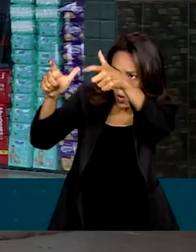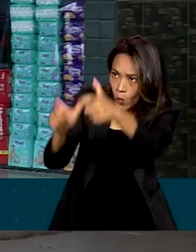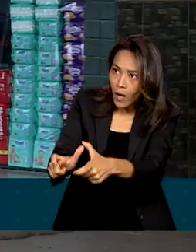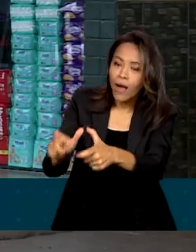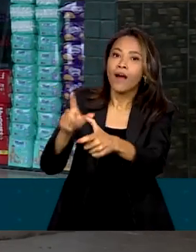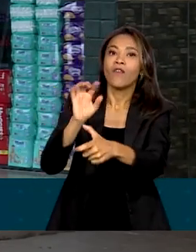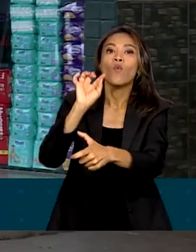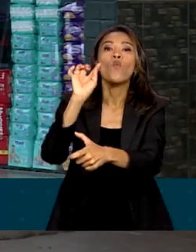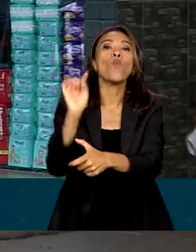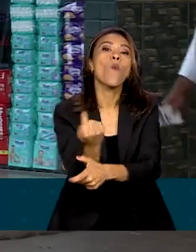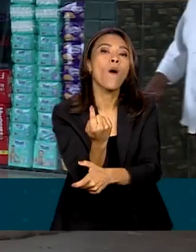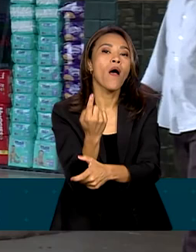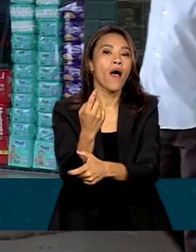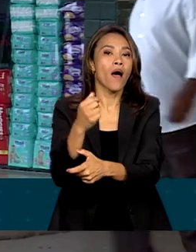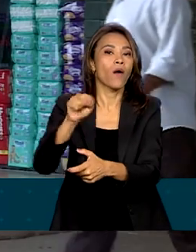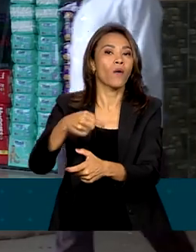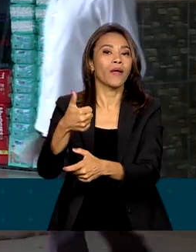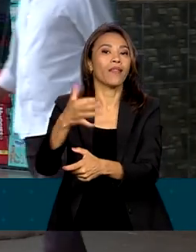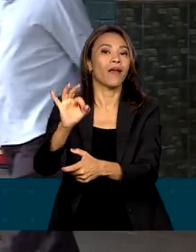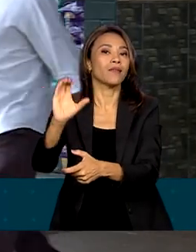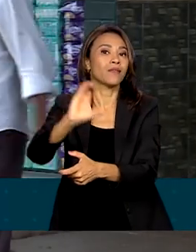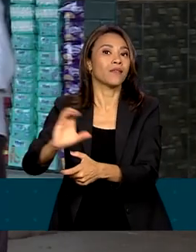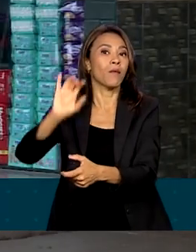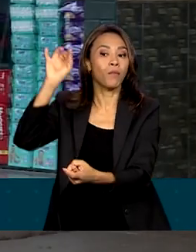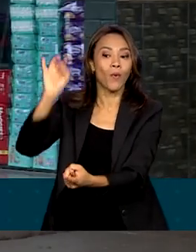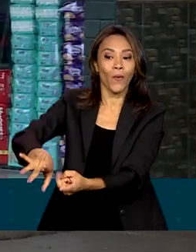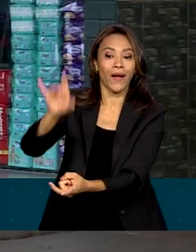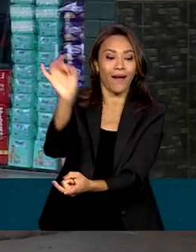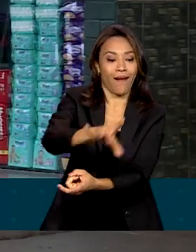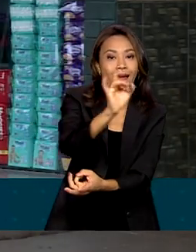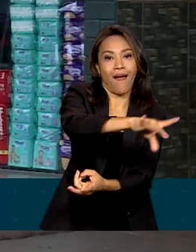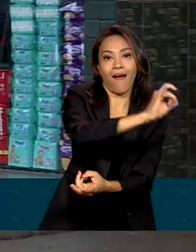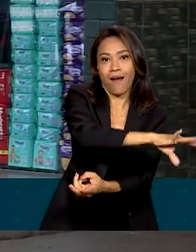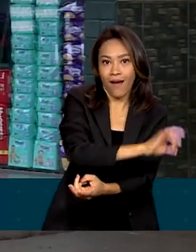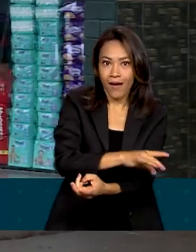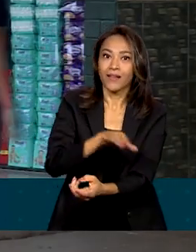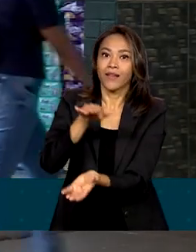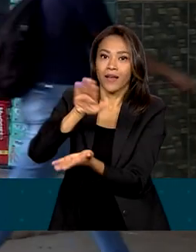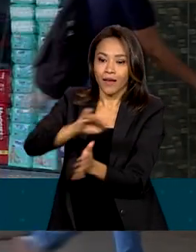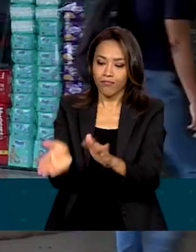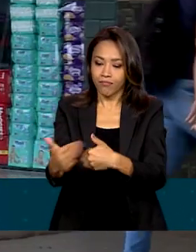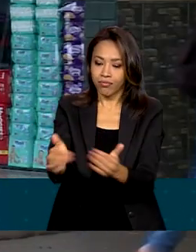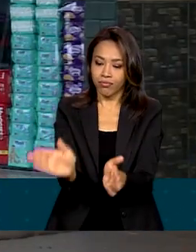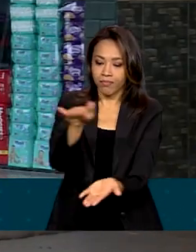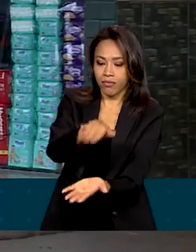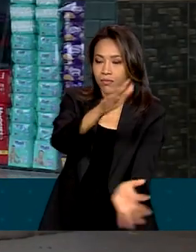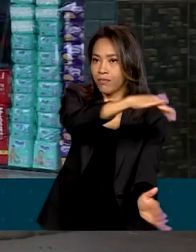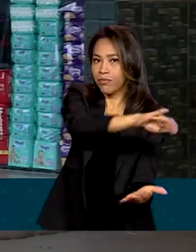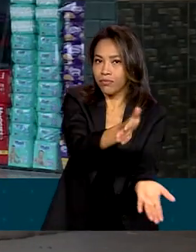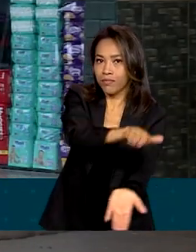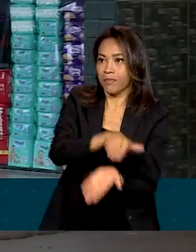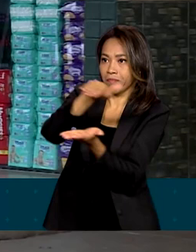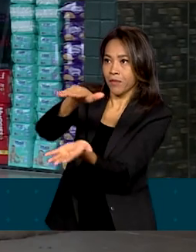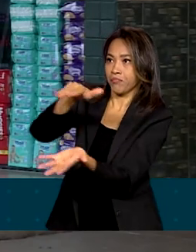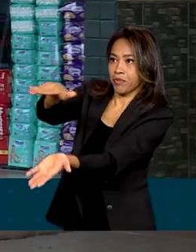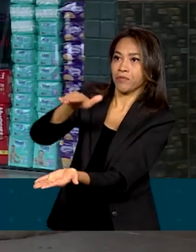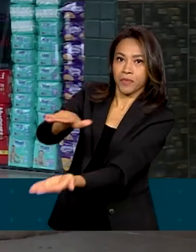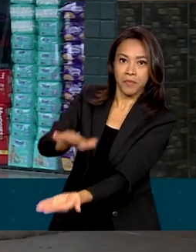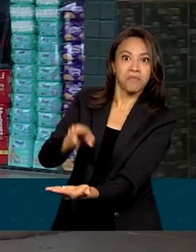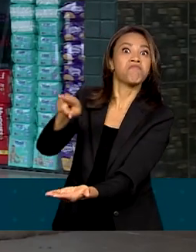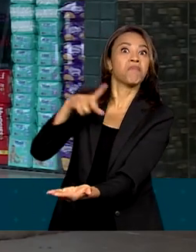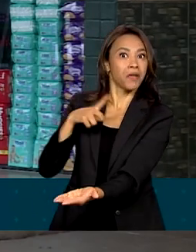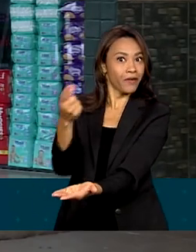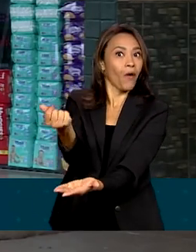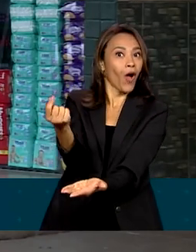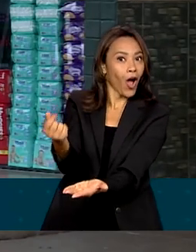receber R 1,10 por cada objeto postado ou entregue na unidade. E ainda pode ver o